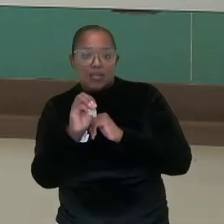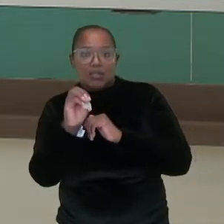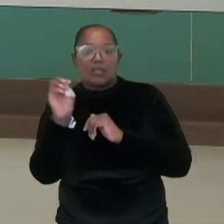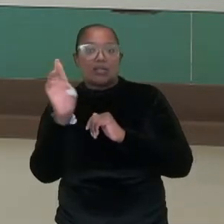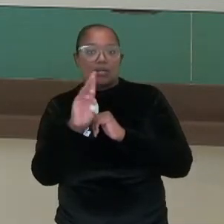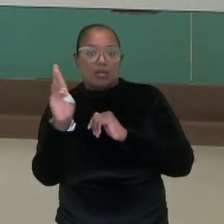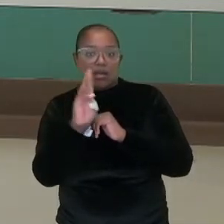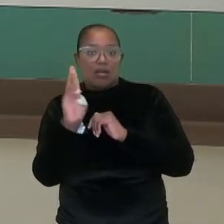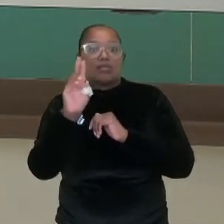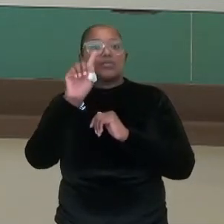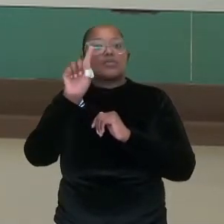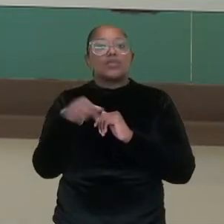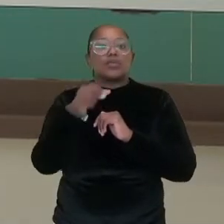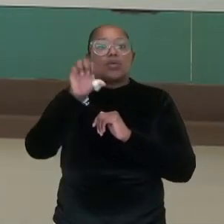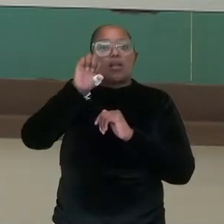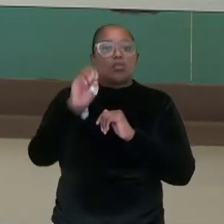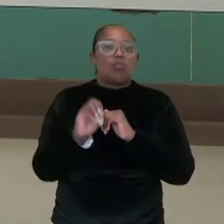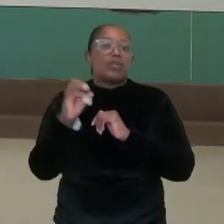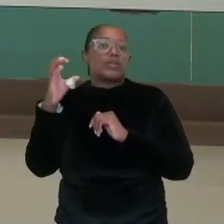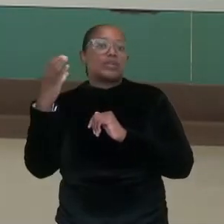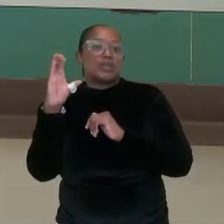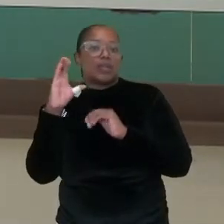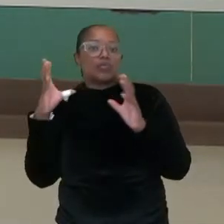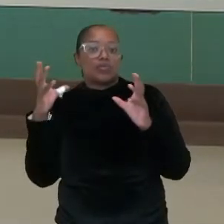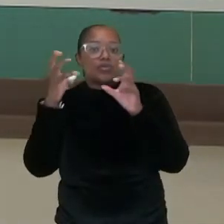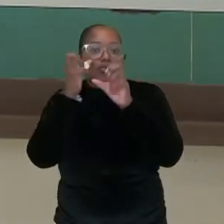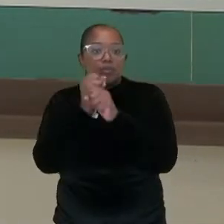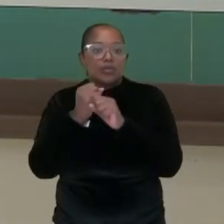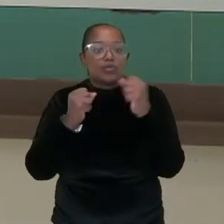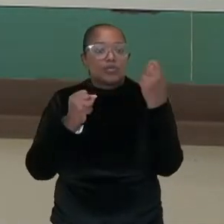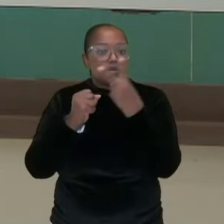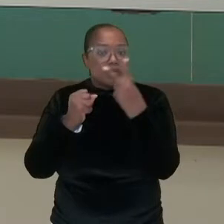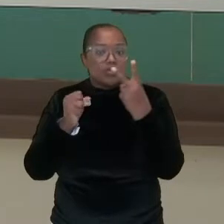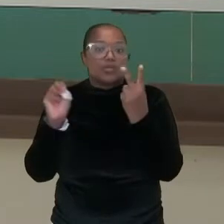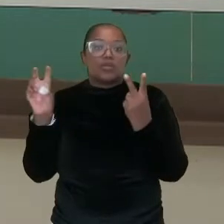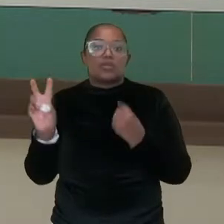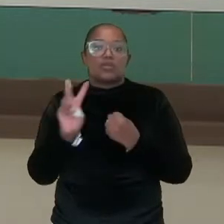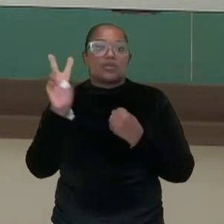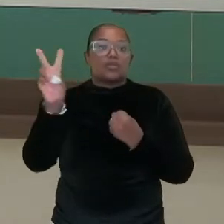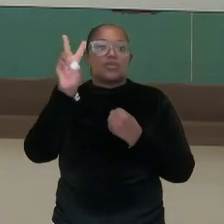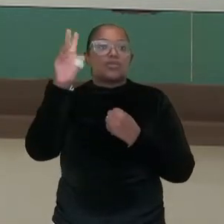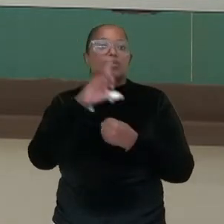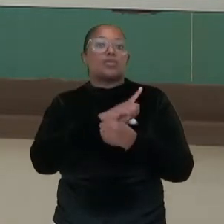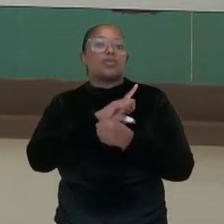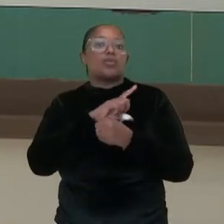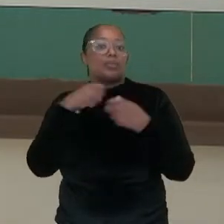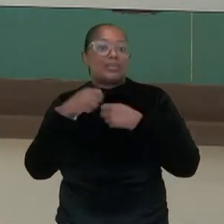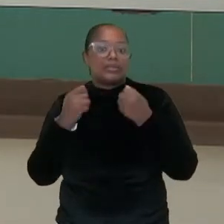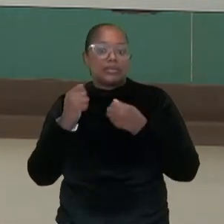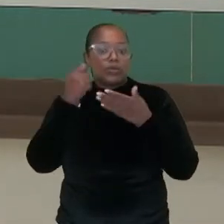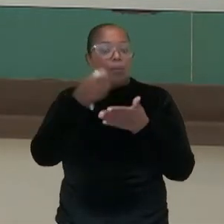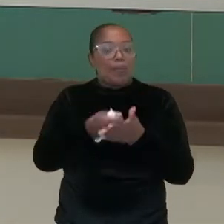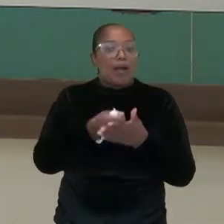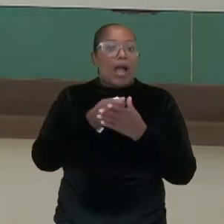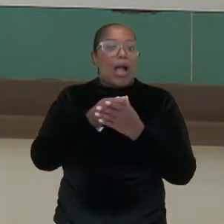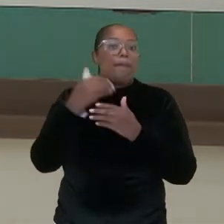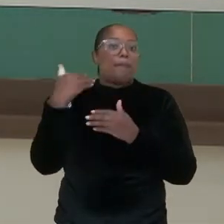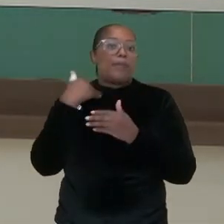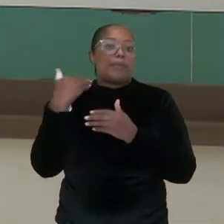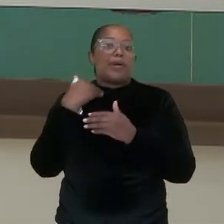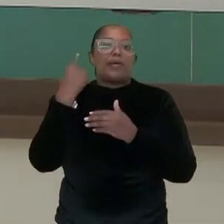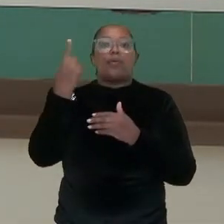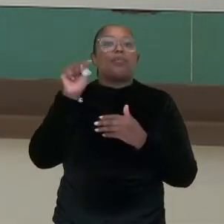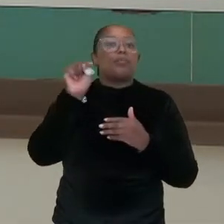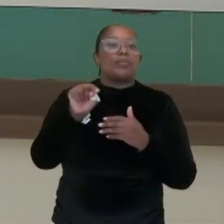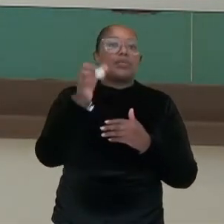e 90 centavos. Somando os dois valores, eu passo a ficar devendo no segundo mês mil e